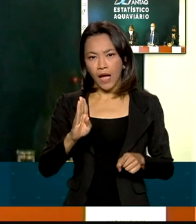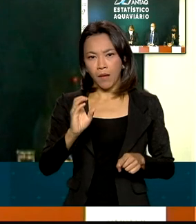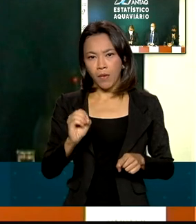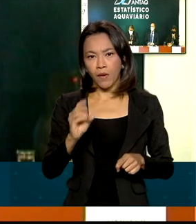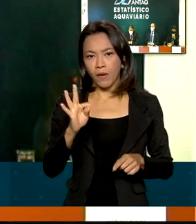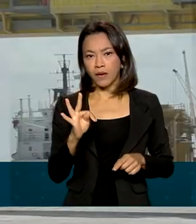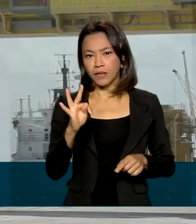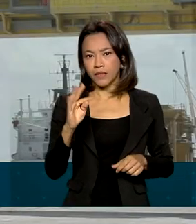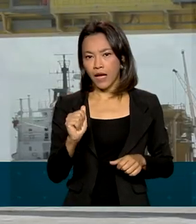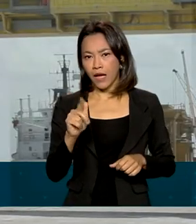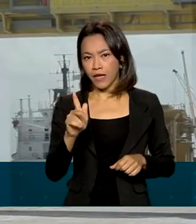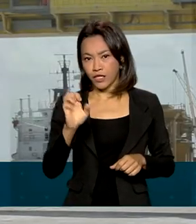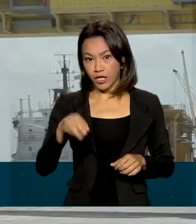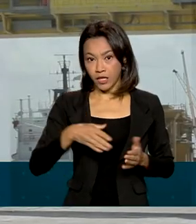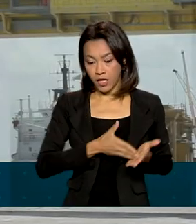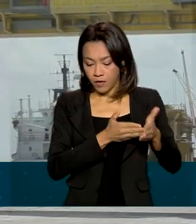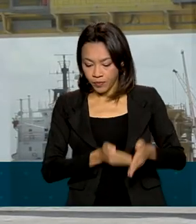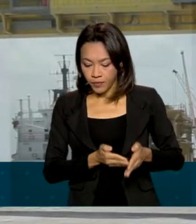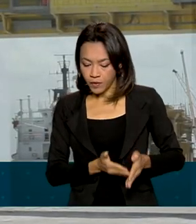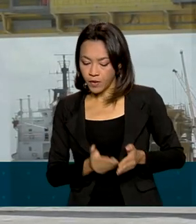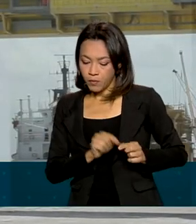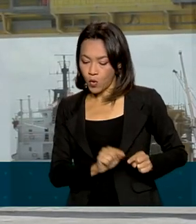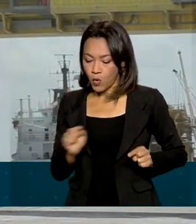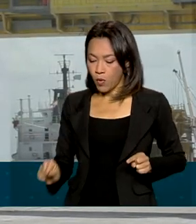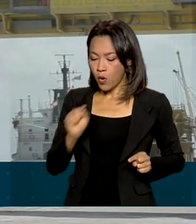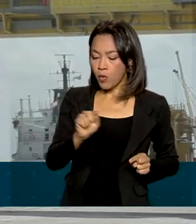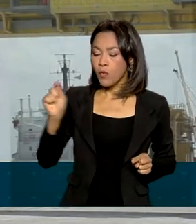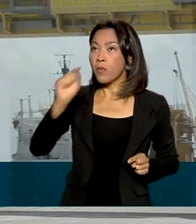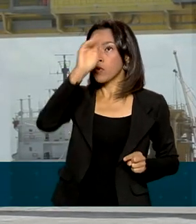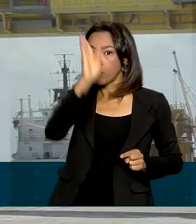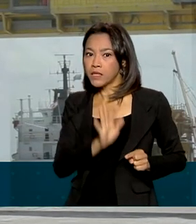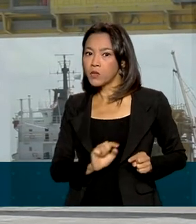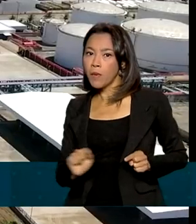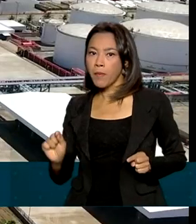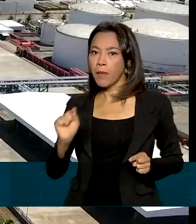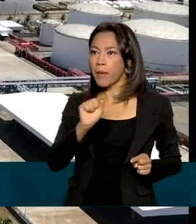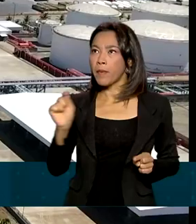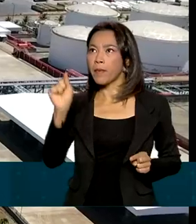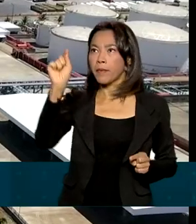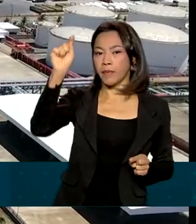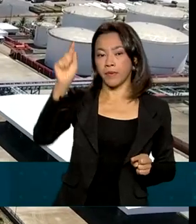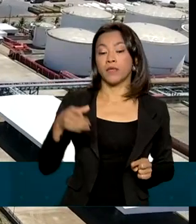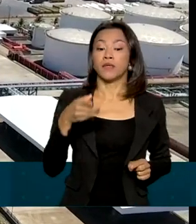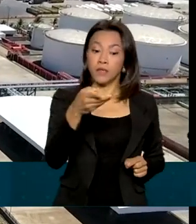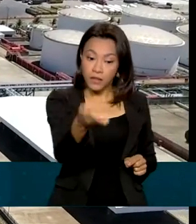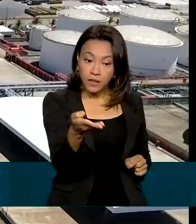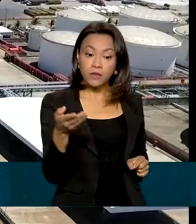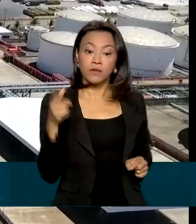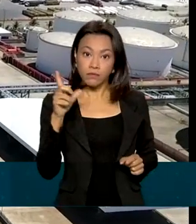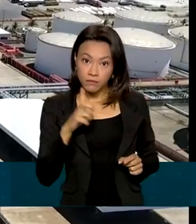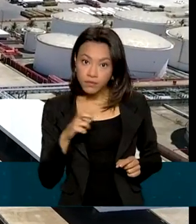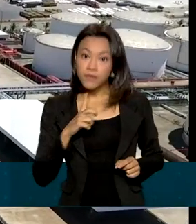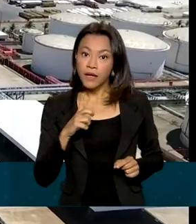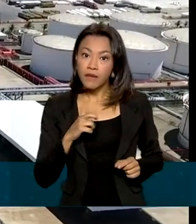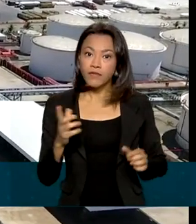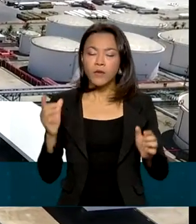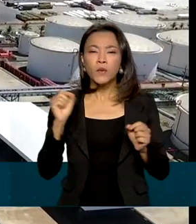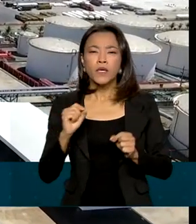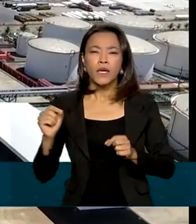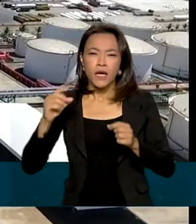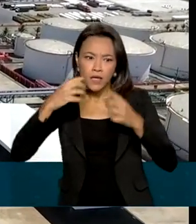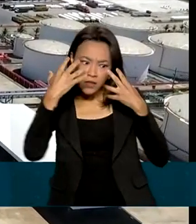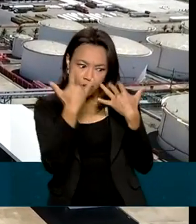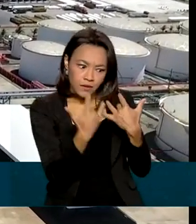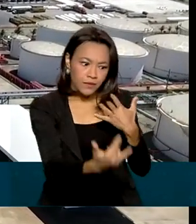mais alavancado. Os leilões de concessão de terminais portuários também devem atrair investimentos